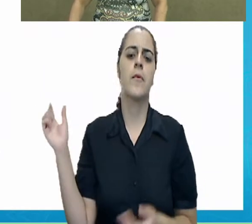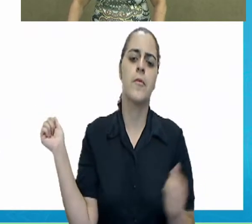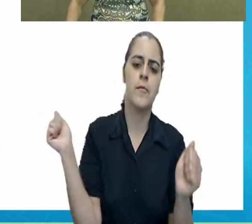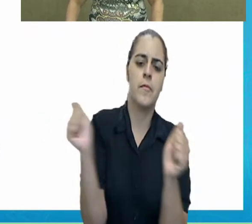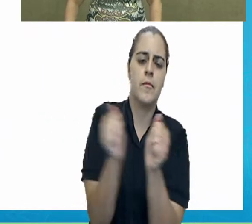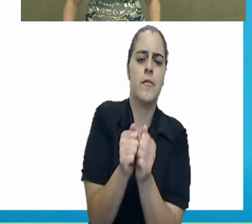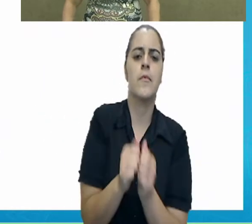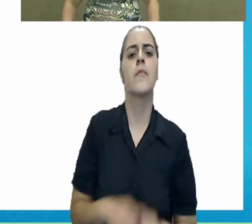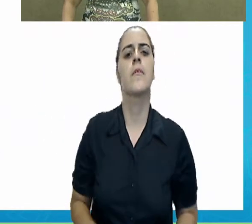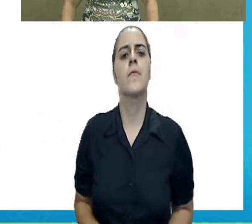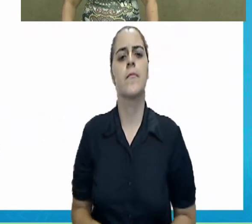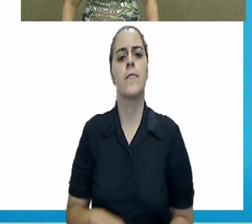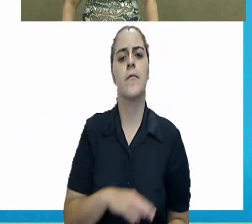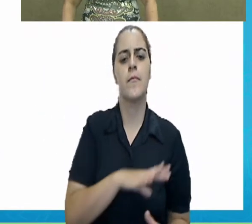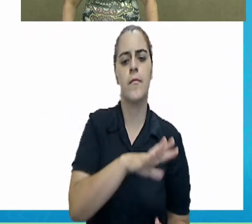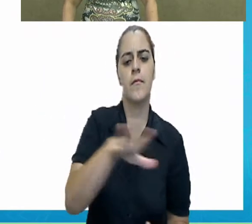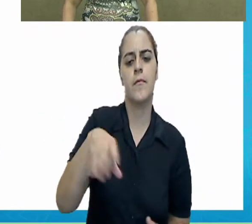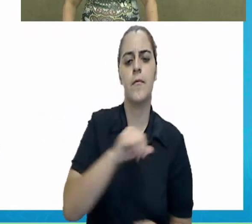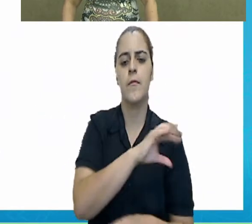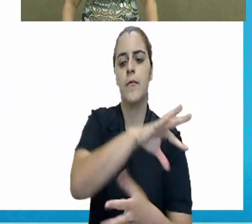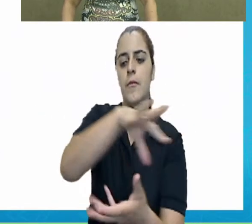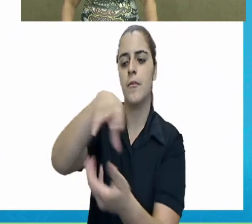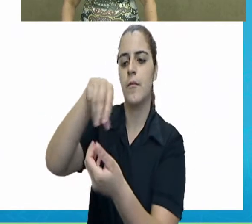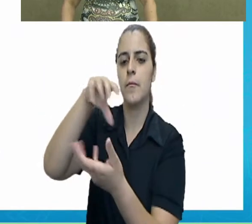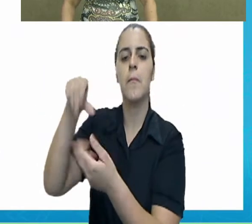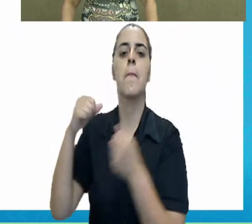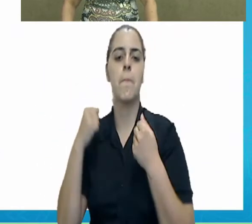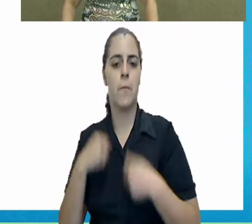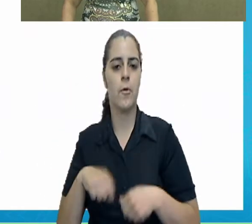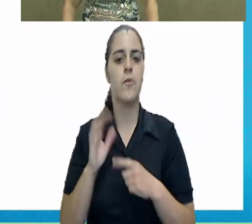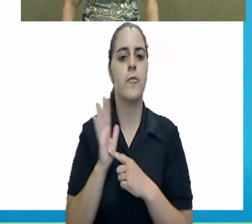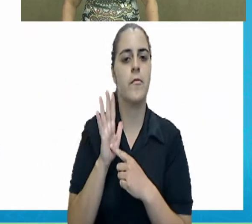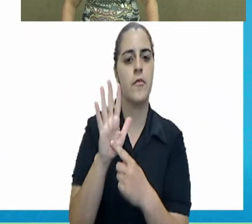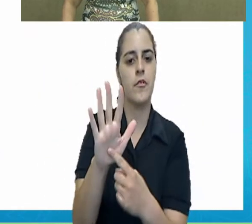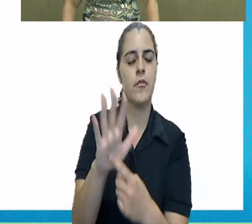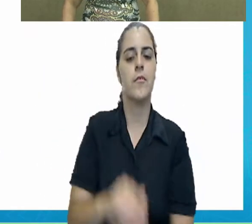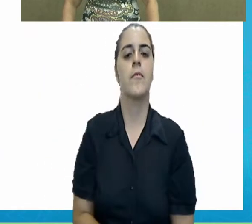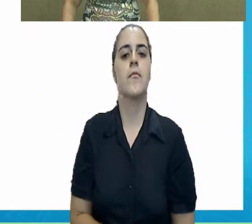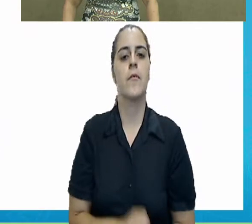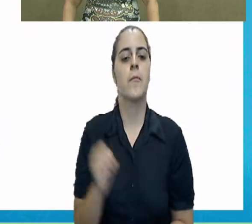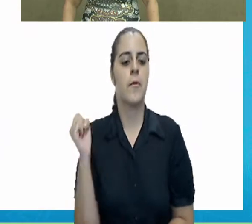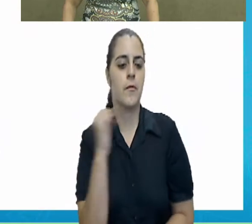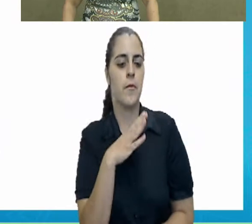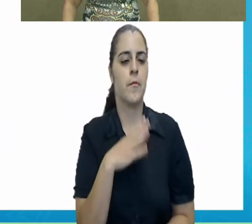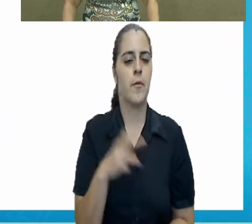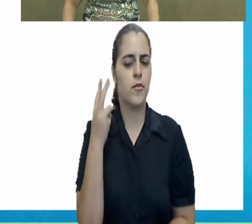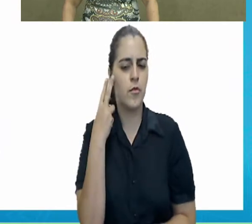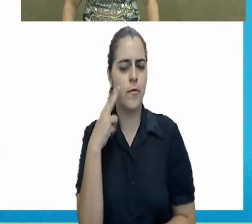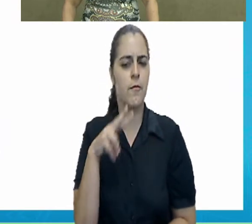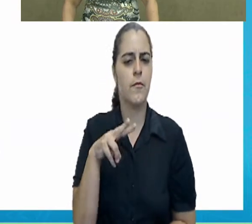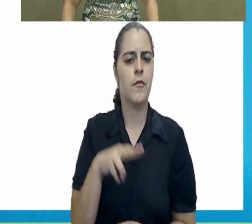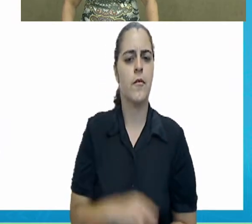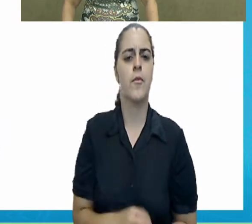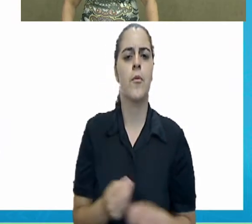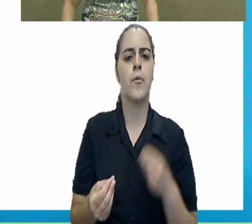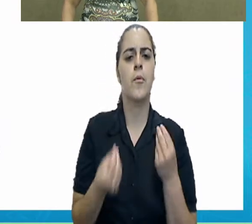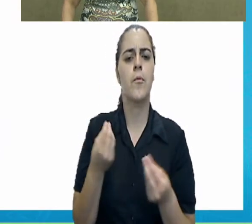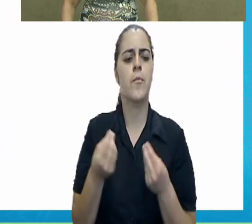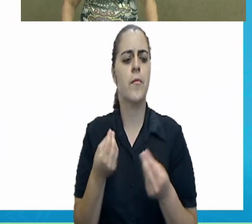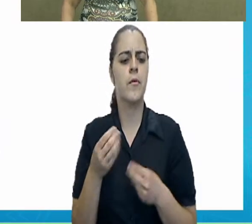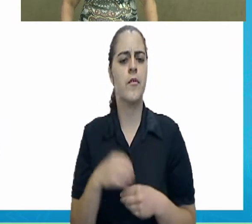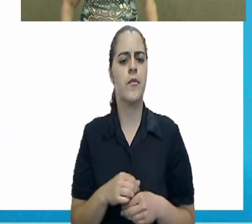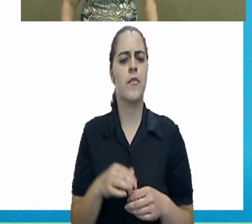próximo a alguma galáxia pode indicar uma supernova. Basta observar com